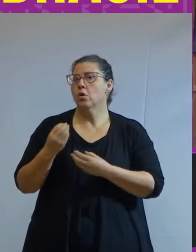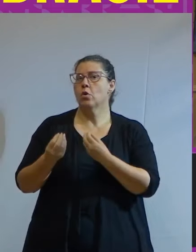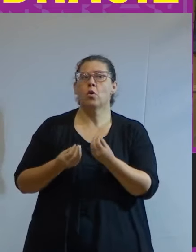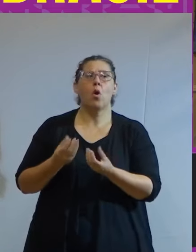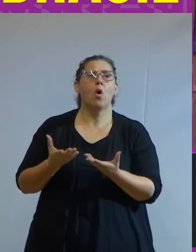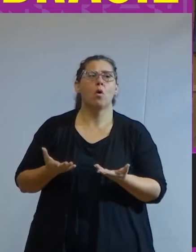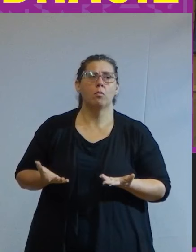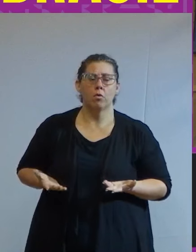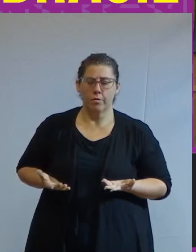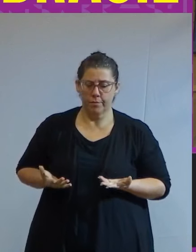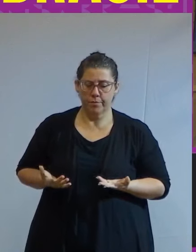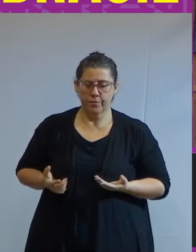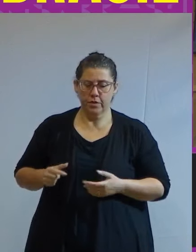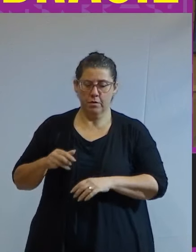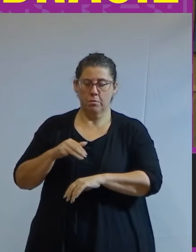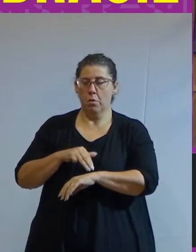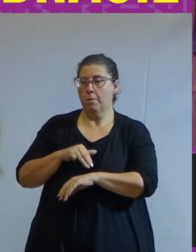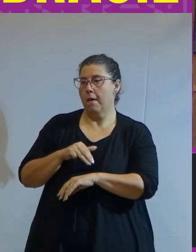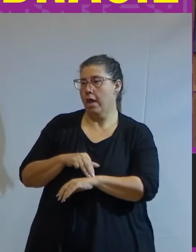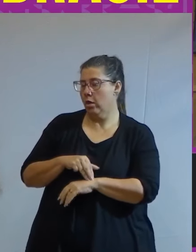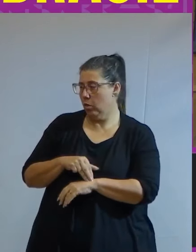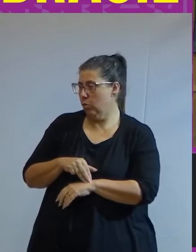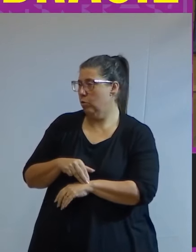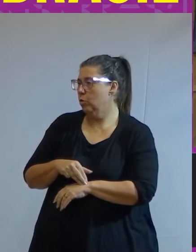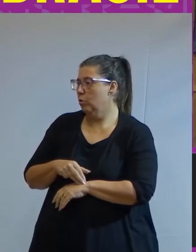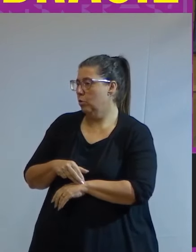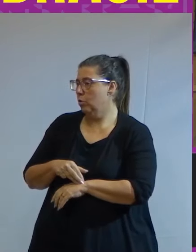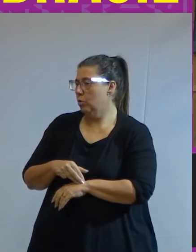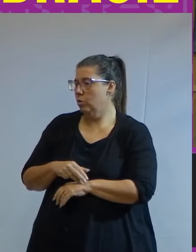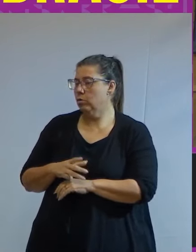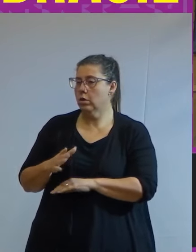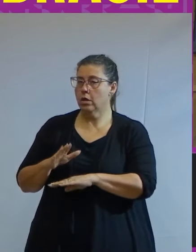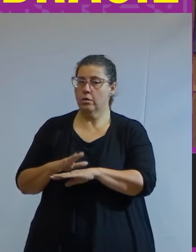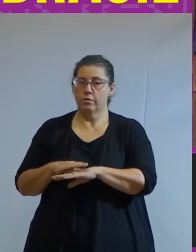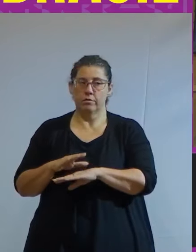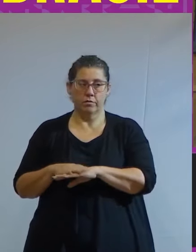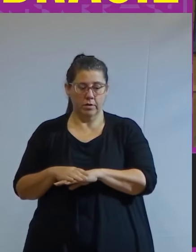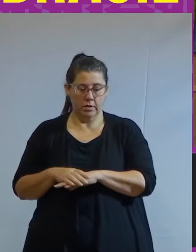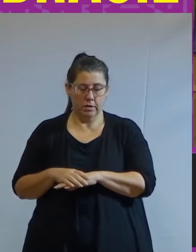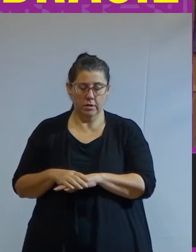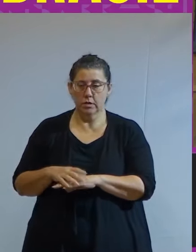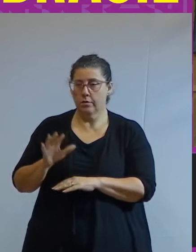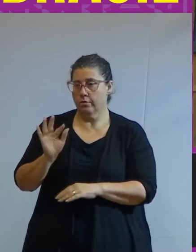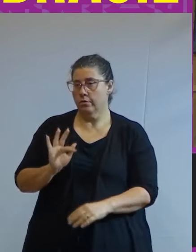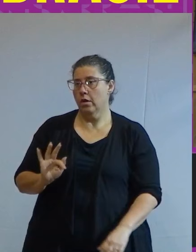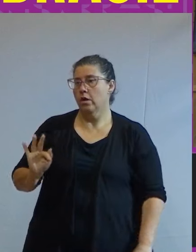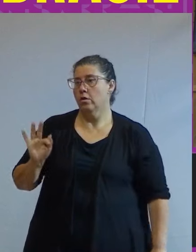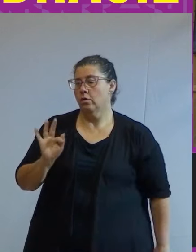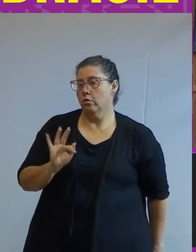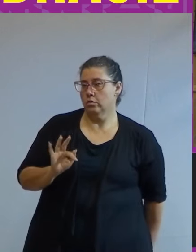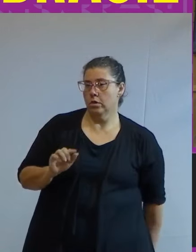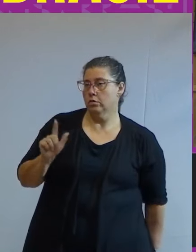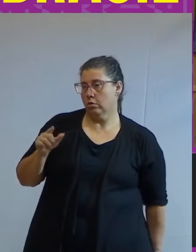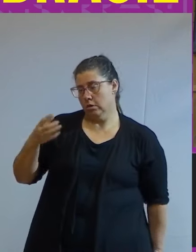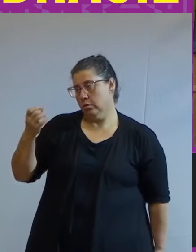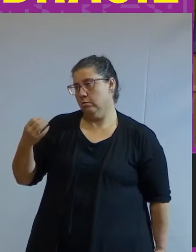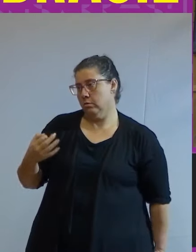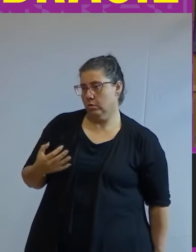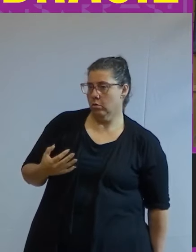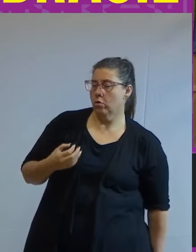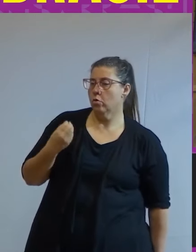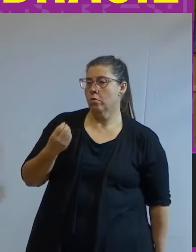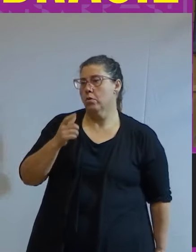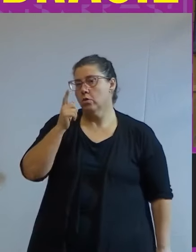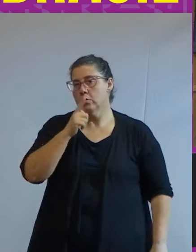para ela esse momento em que ela fez a faculdade como ela fez para